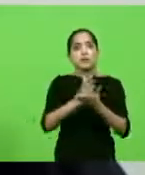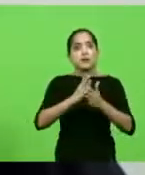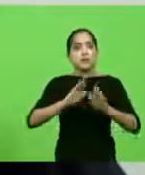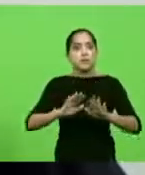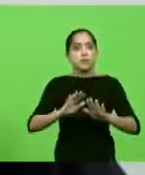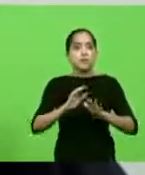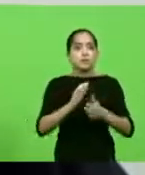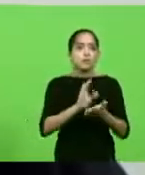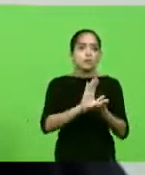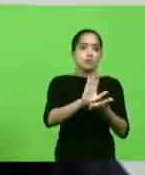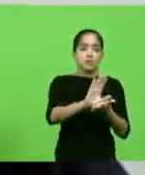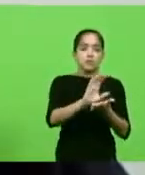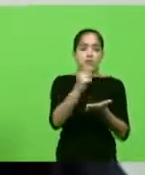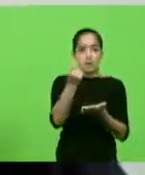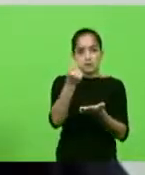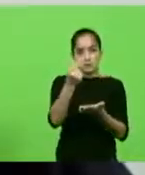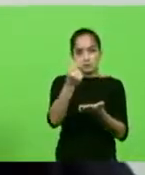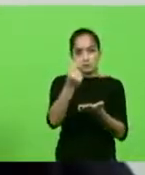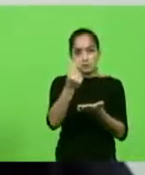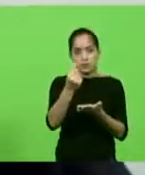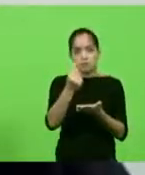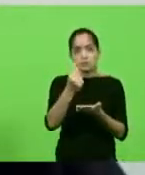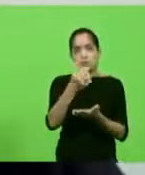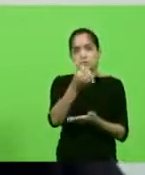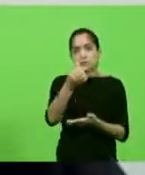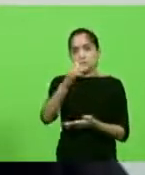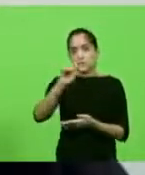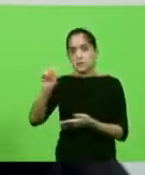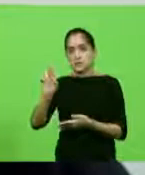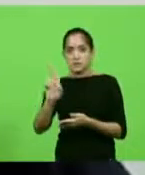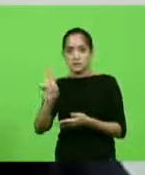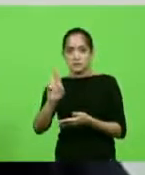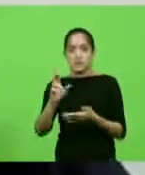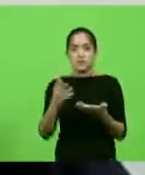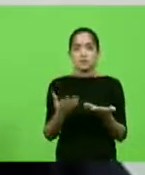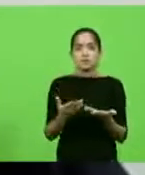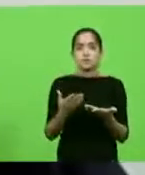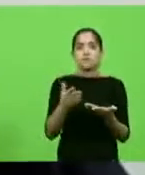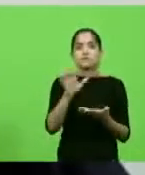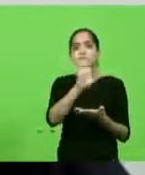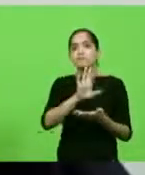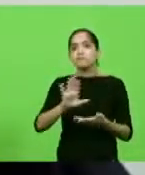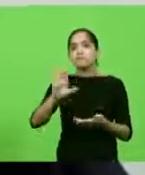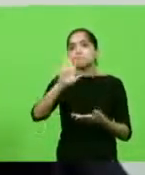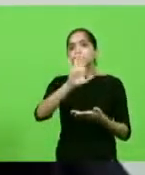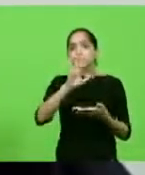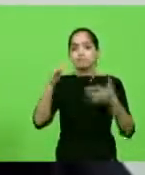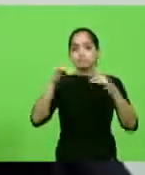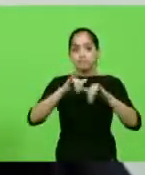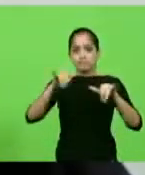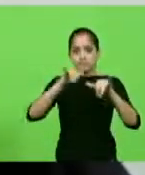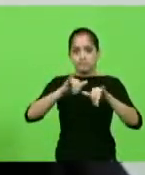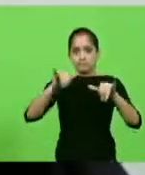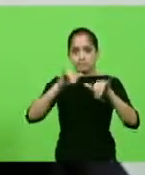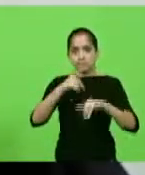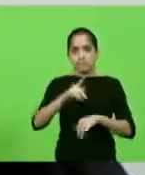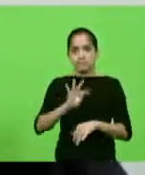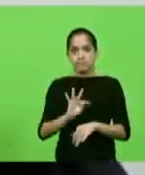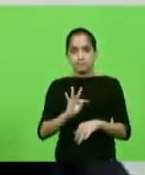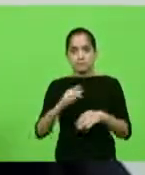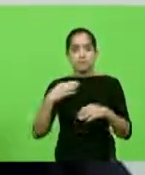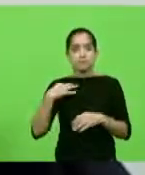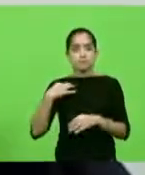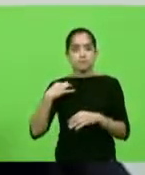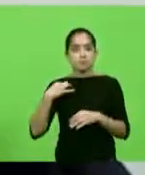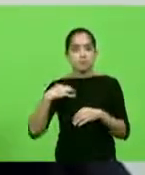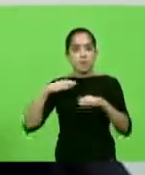dos 600 reais. Por isso, diante desse cenário doloroso e revoltante, a campanha PT Solidário lançou